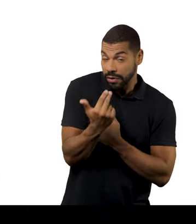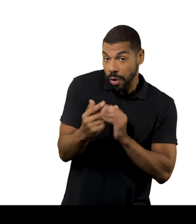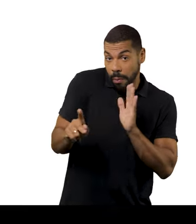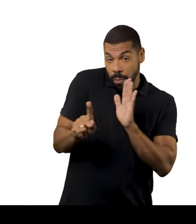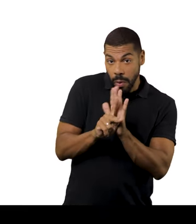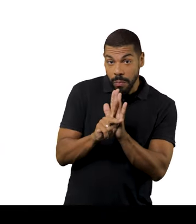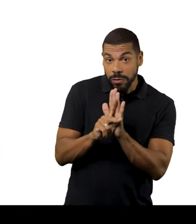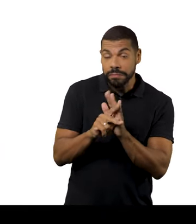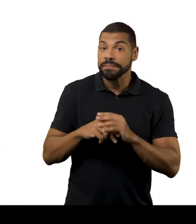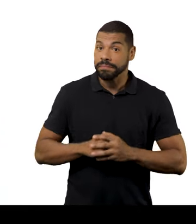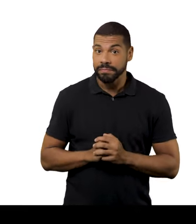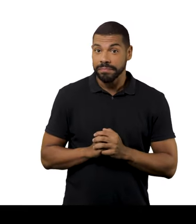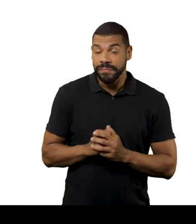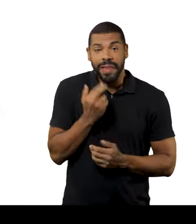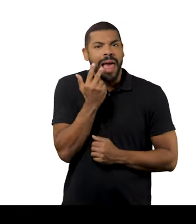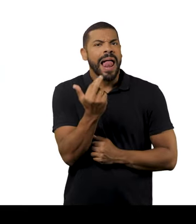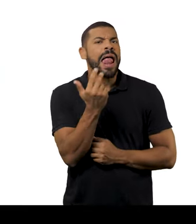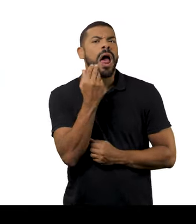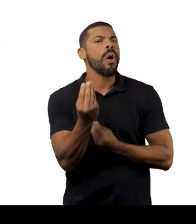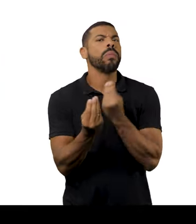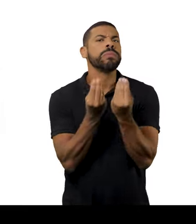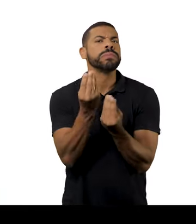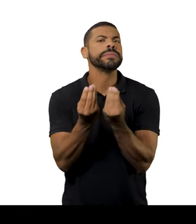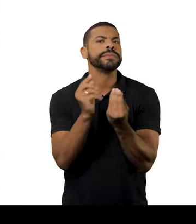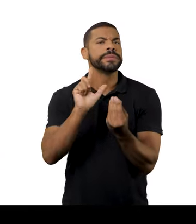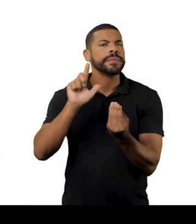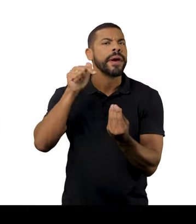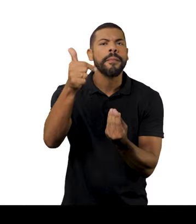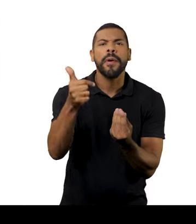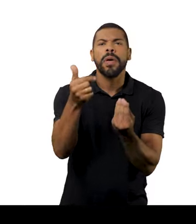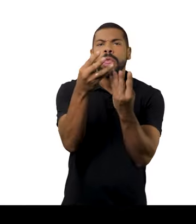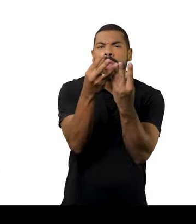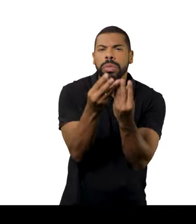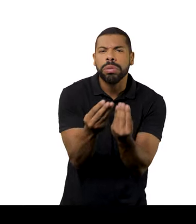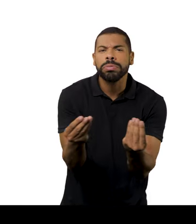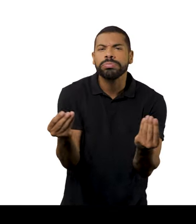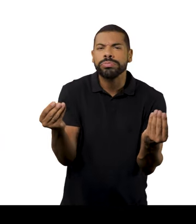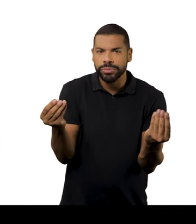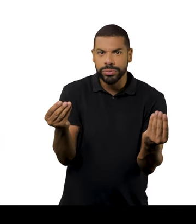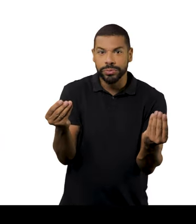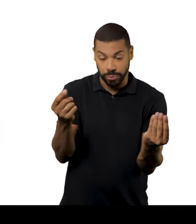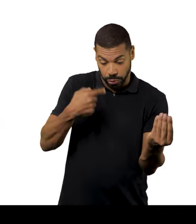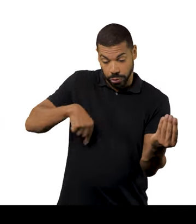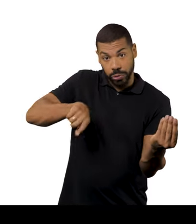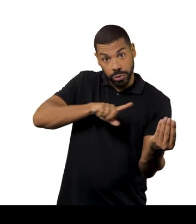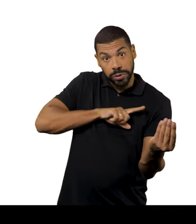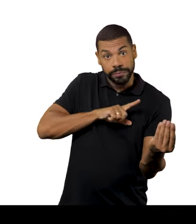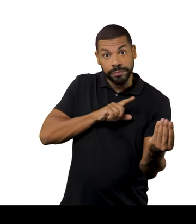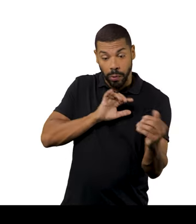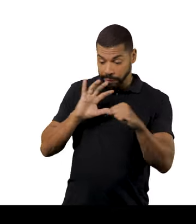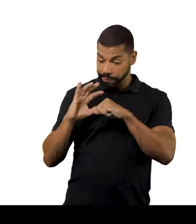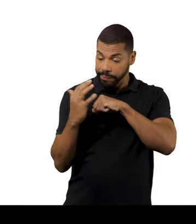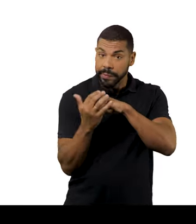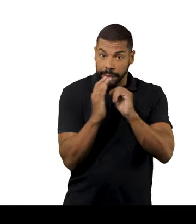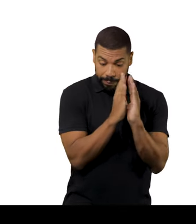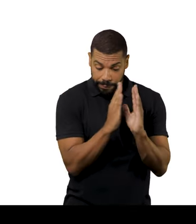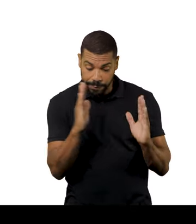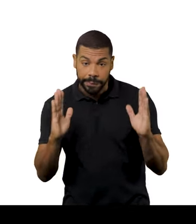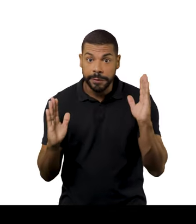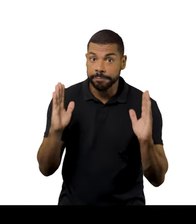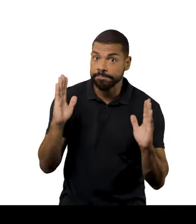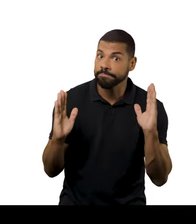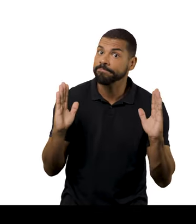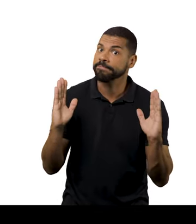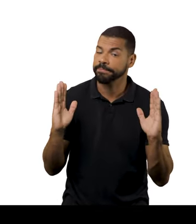A língua sumindo. Por quê? A língua sumindo os conhecedores mais velhos. Como nós temos hoje, com pandemia.